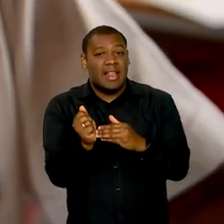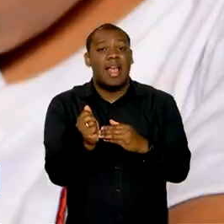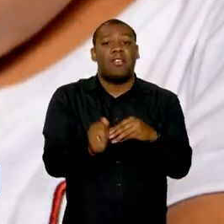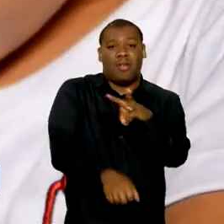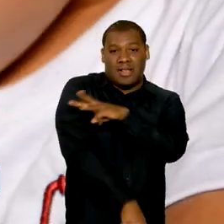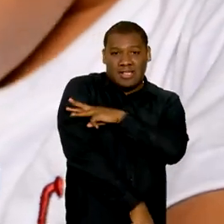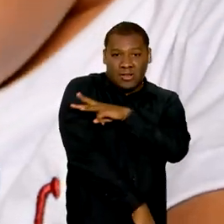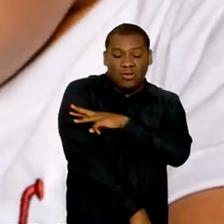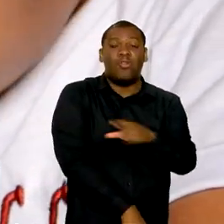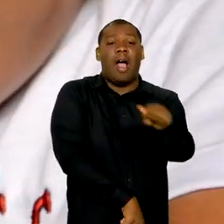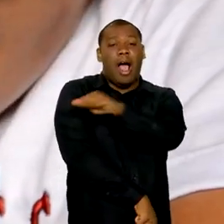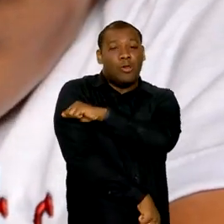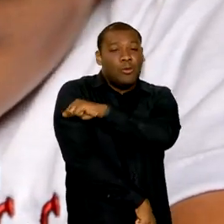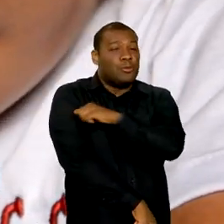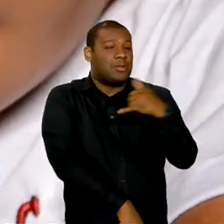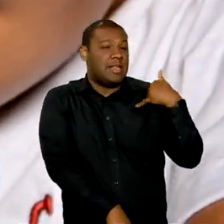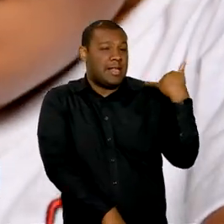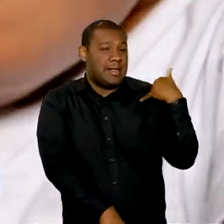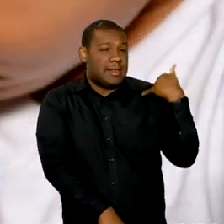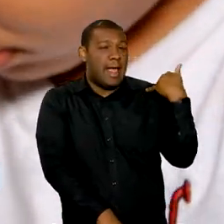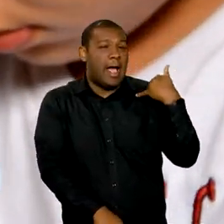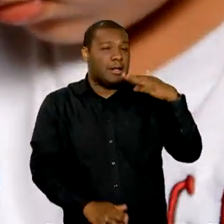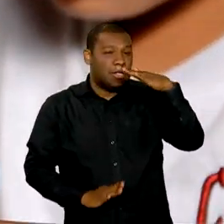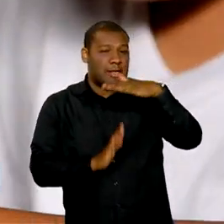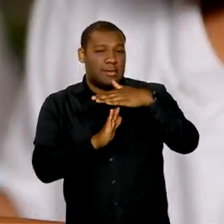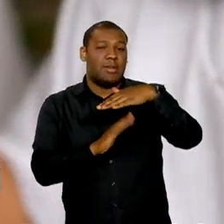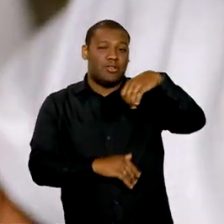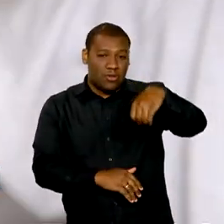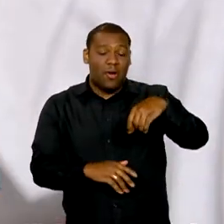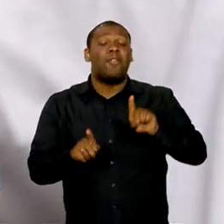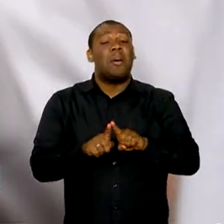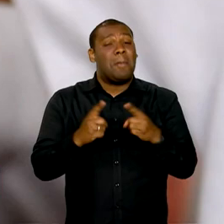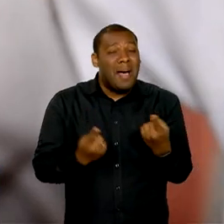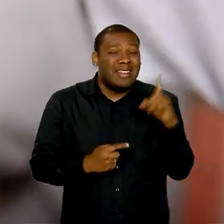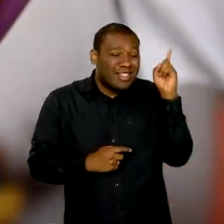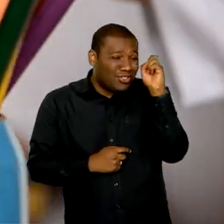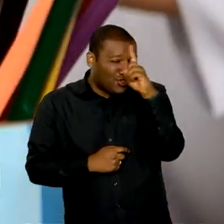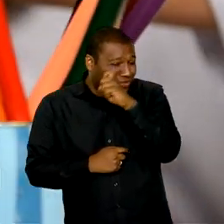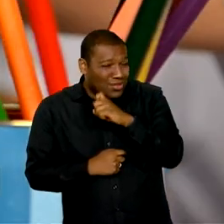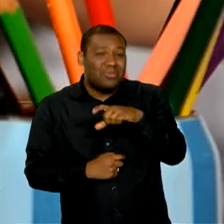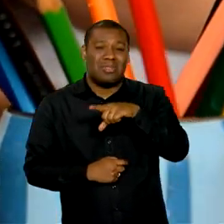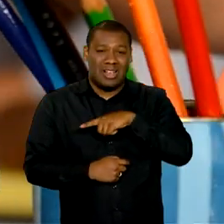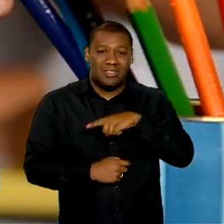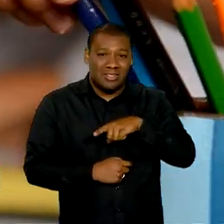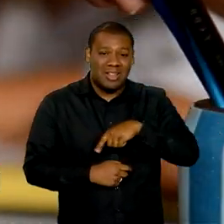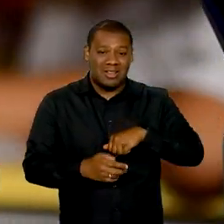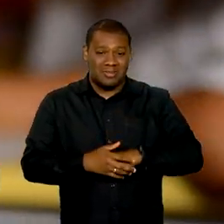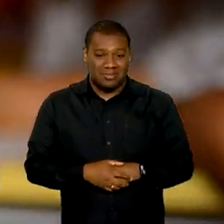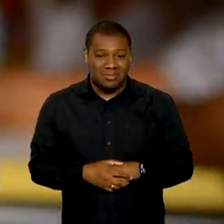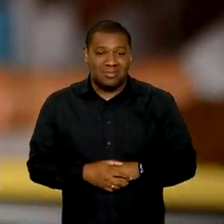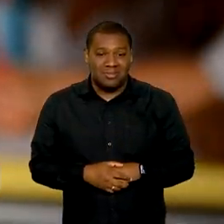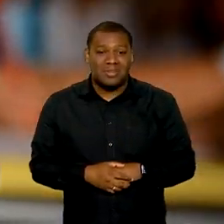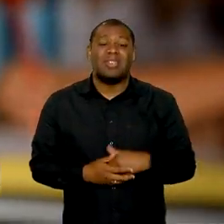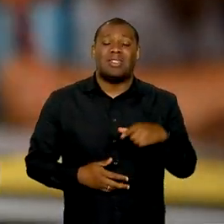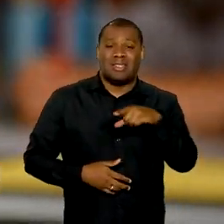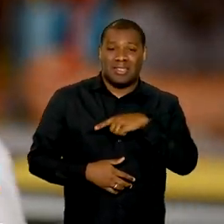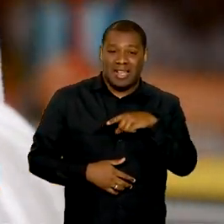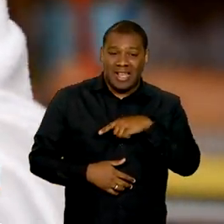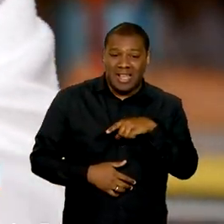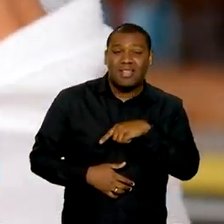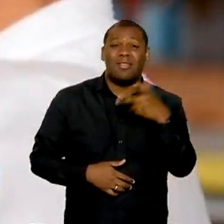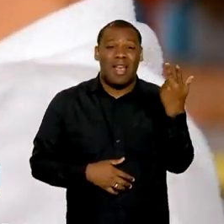estudantes têm até nove anos de idade. Mas os desafios dessa fase são muitos. Passam pelas diferentes